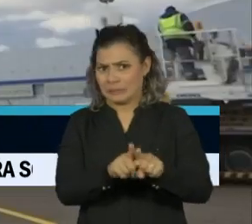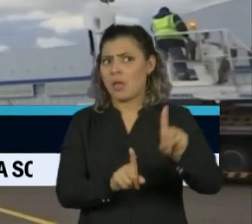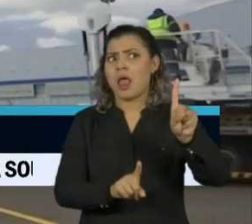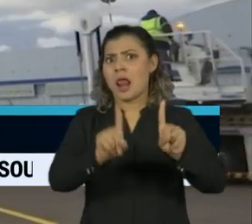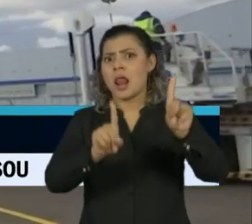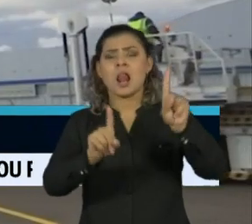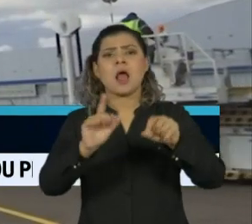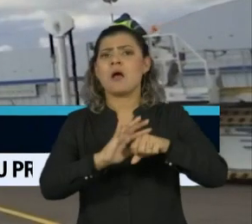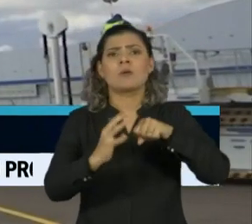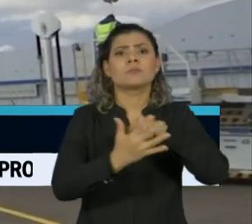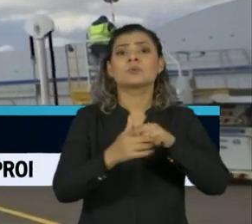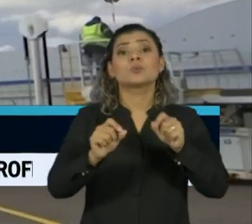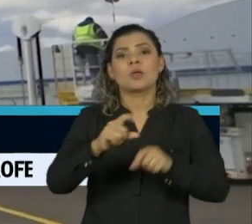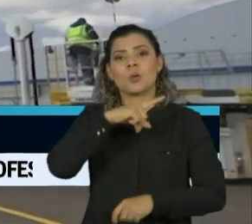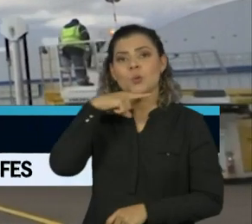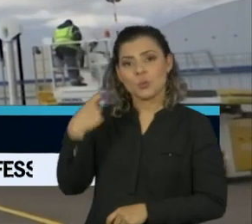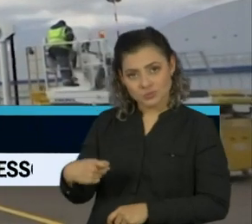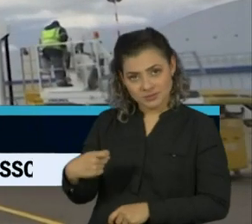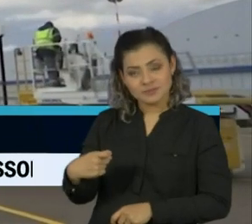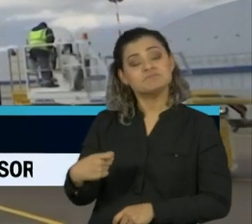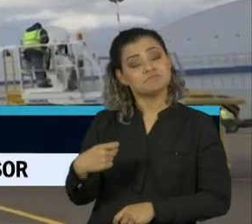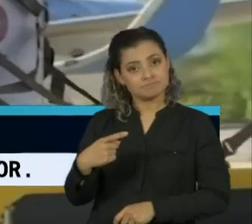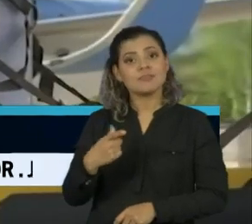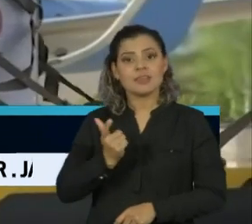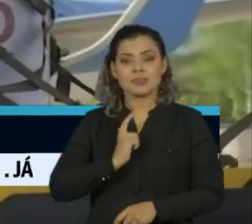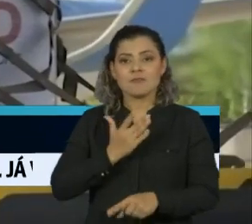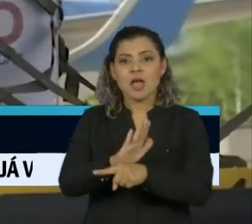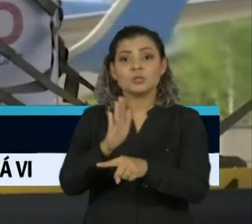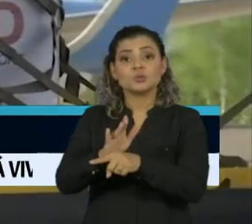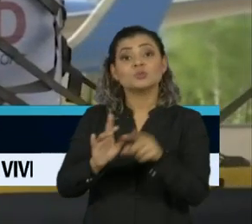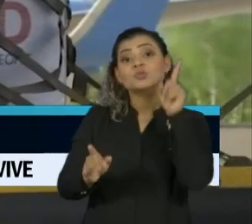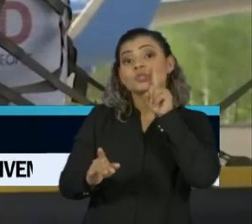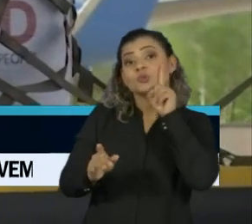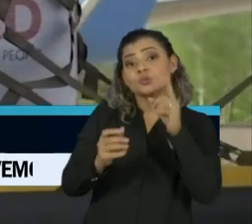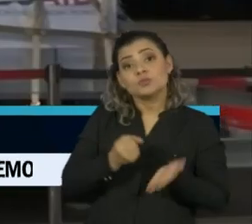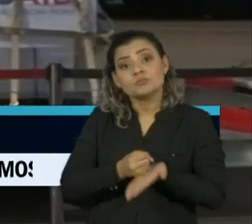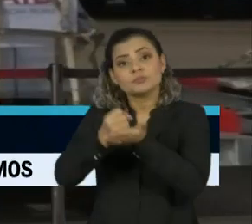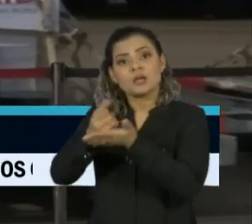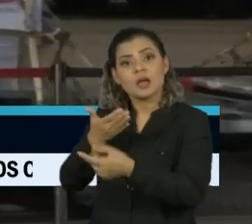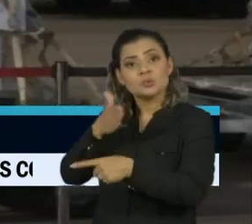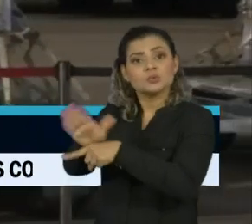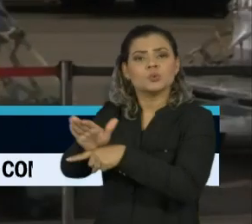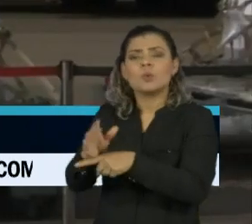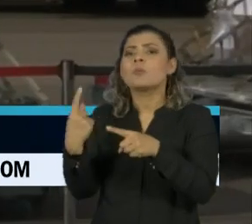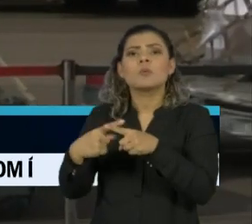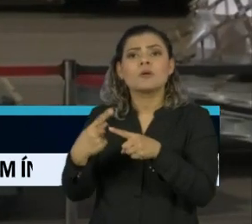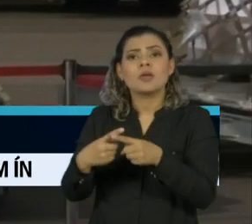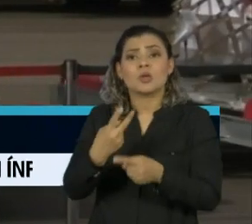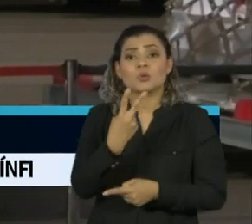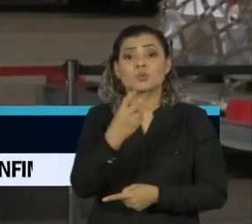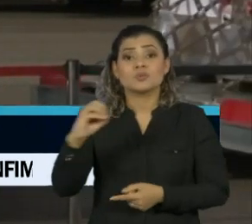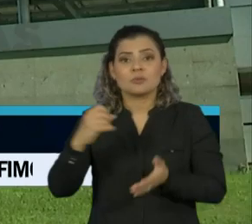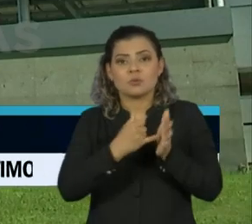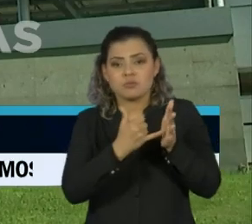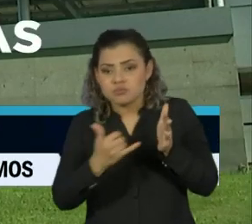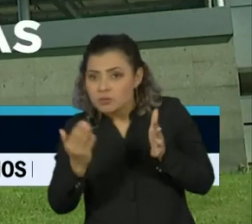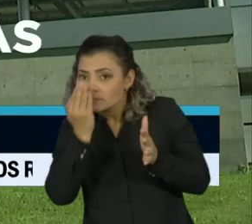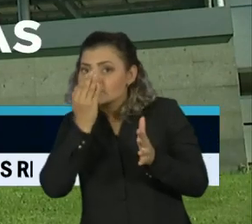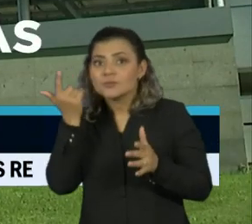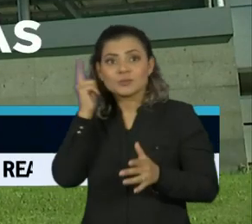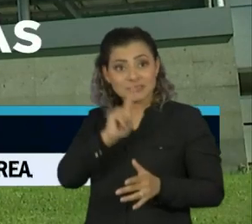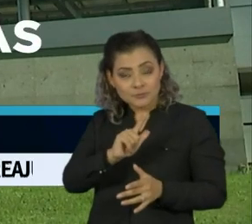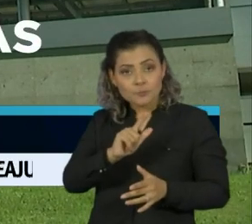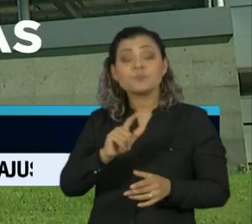pela Covid-19, a Rússia, recebeu a ajuda humanitária dos Estados Unidos, um carregamento de 200 respiradores. A